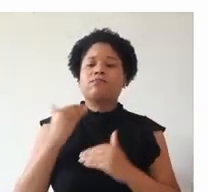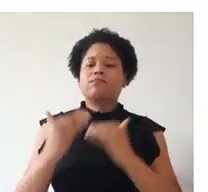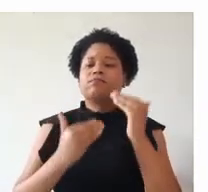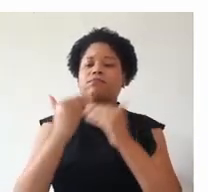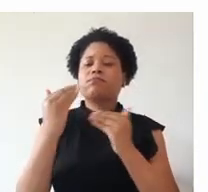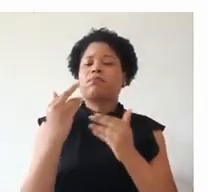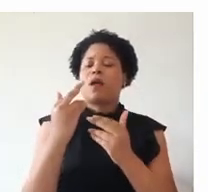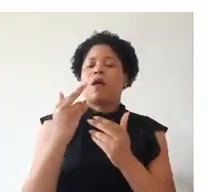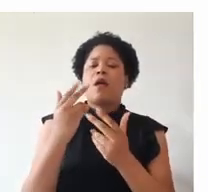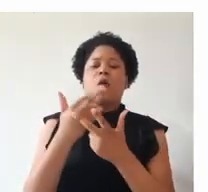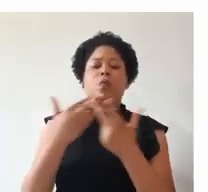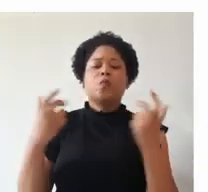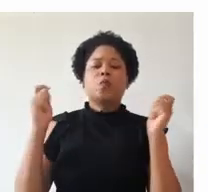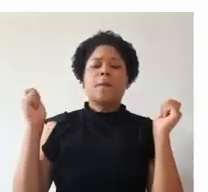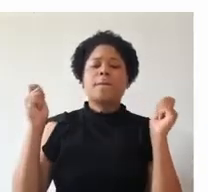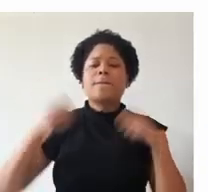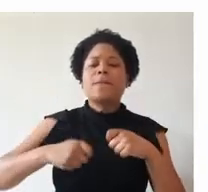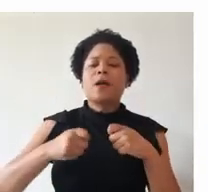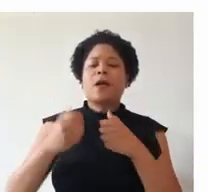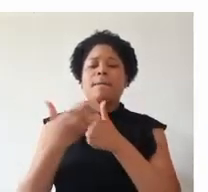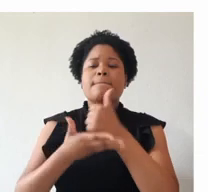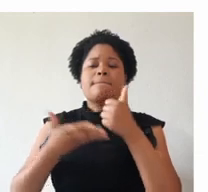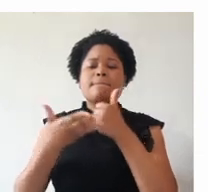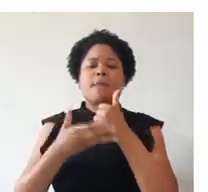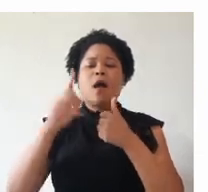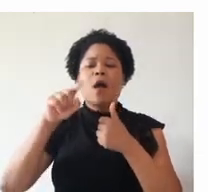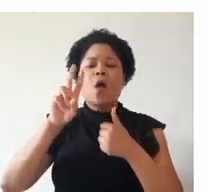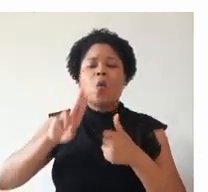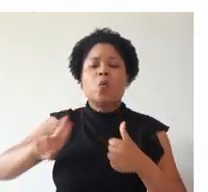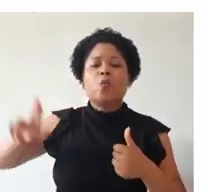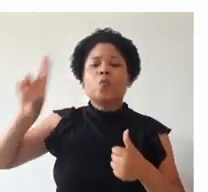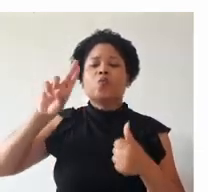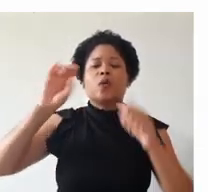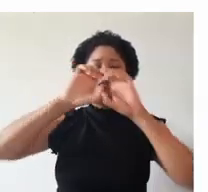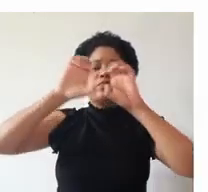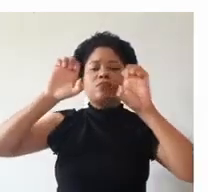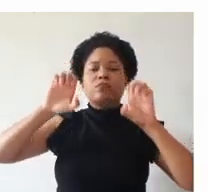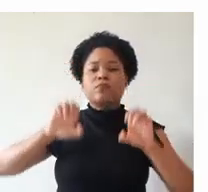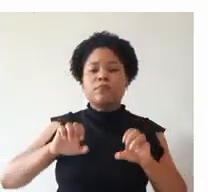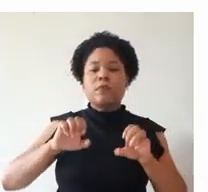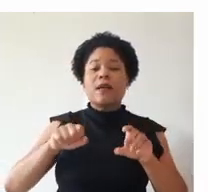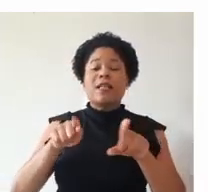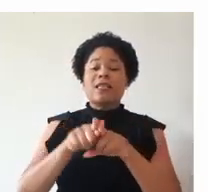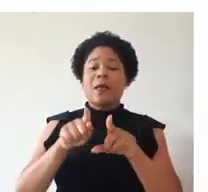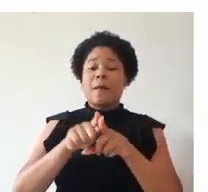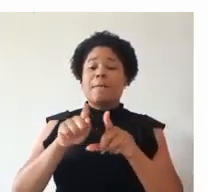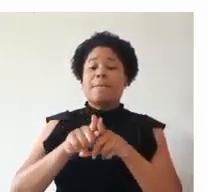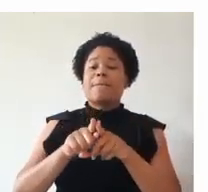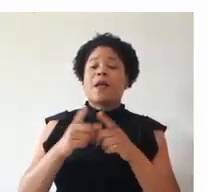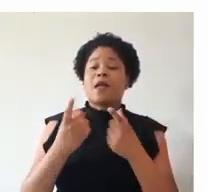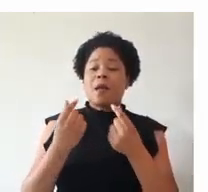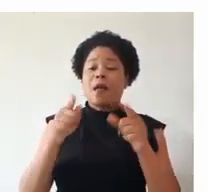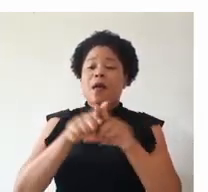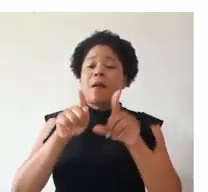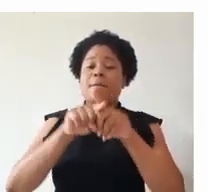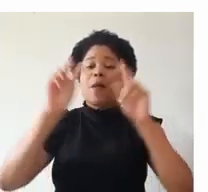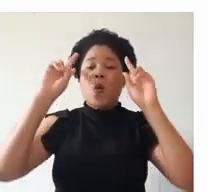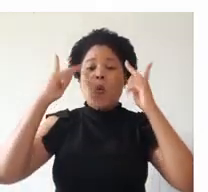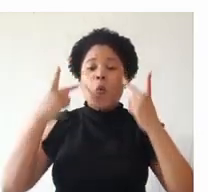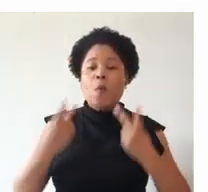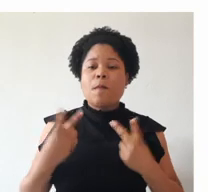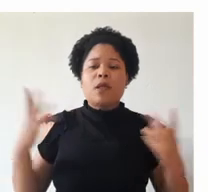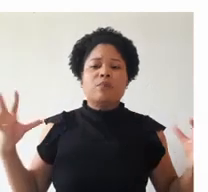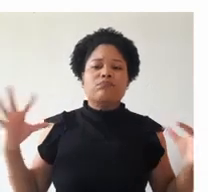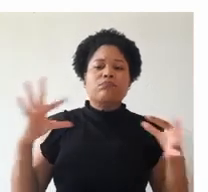desenvolver suas competências a partir da utilização da infraestrutura física, capital e humana